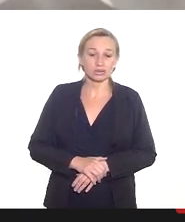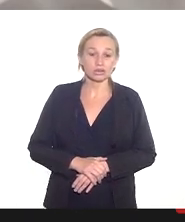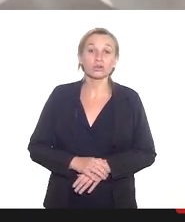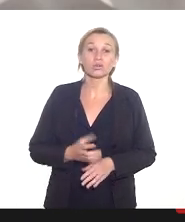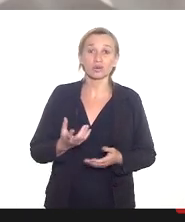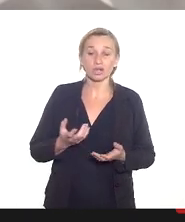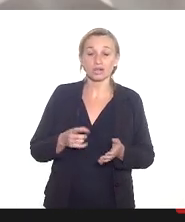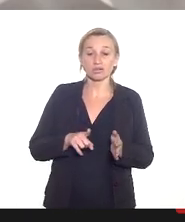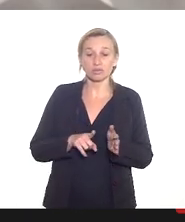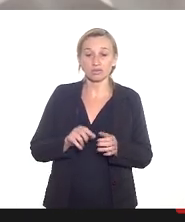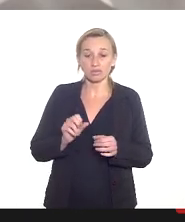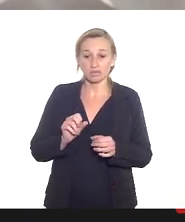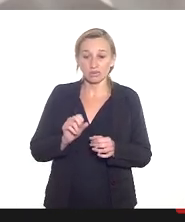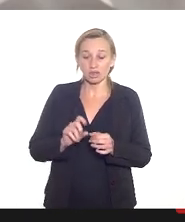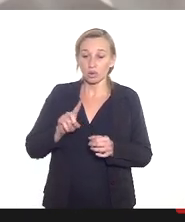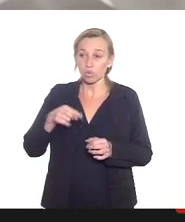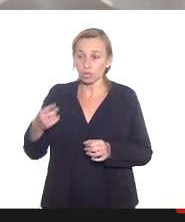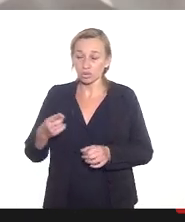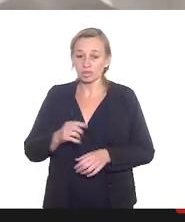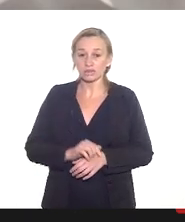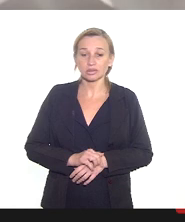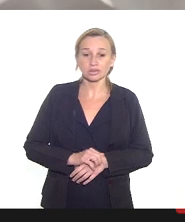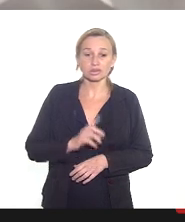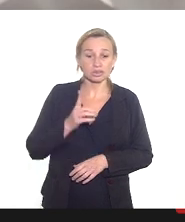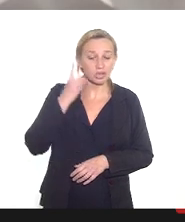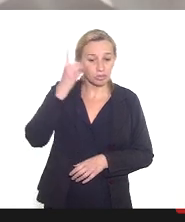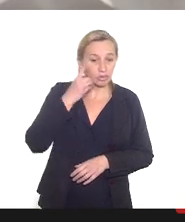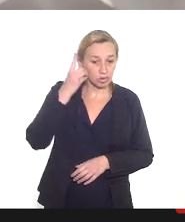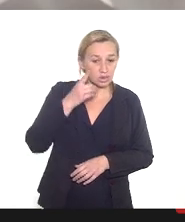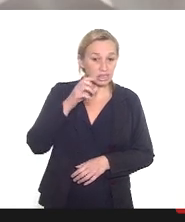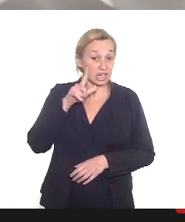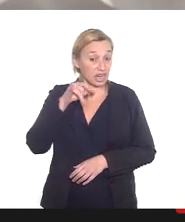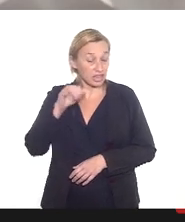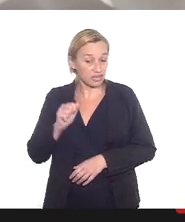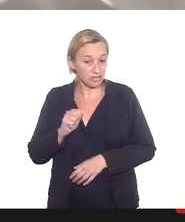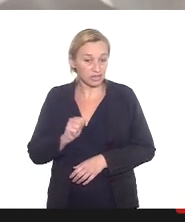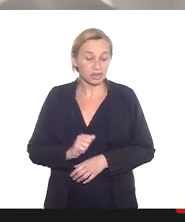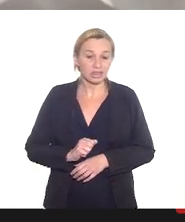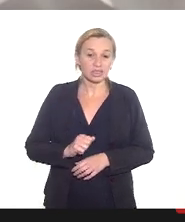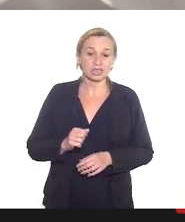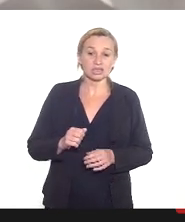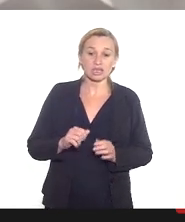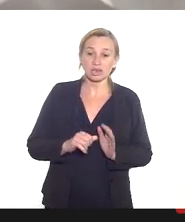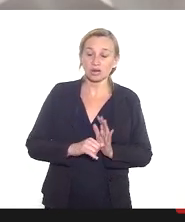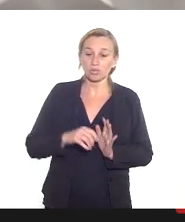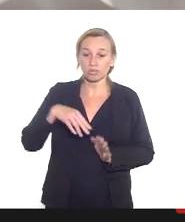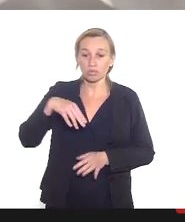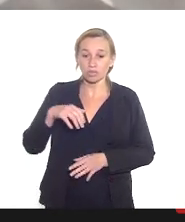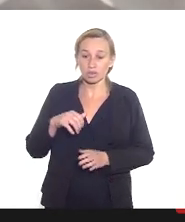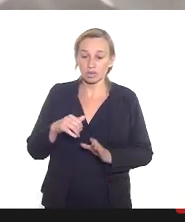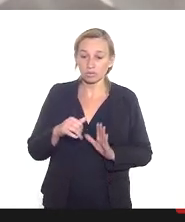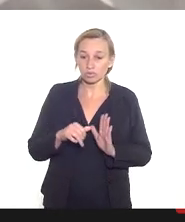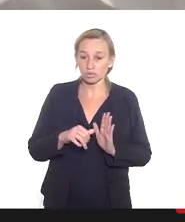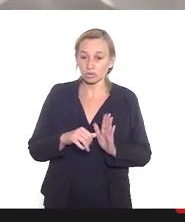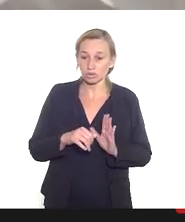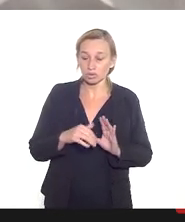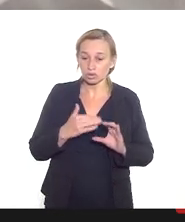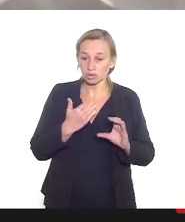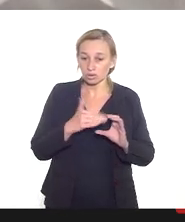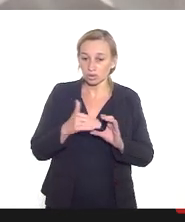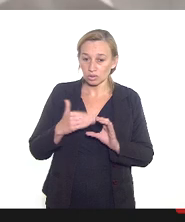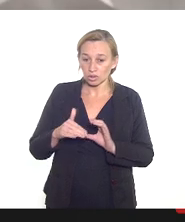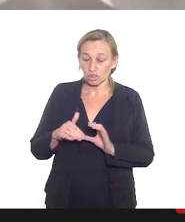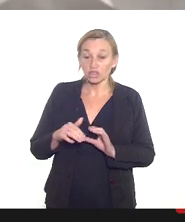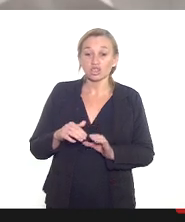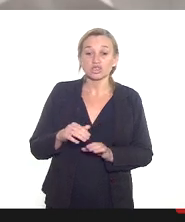e fazer em seguida passar para a doutora Lívia sairá alguma nota para o grupo prioritário gestante